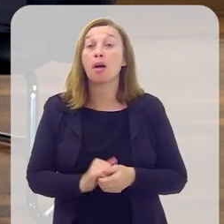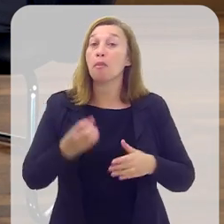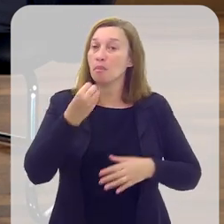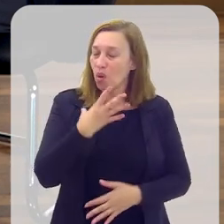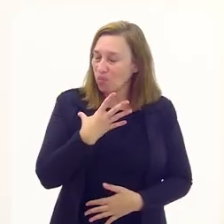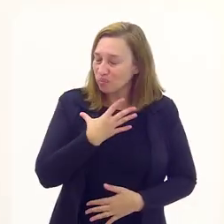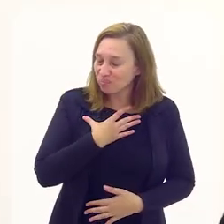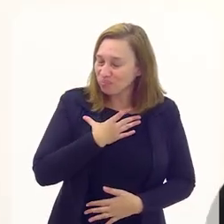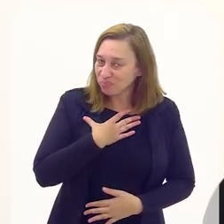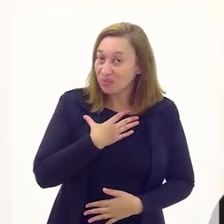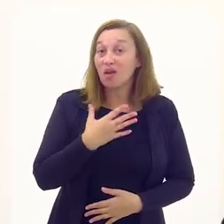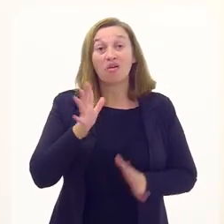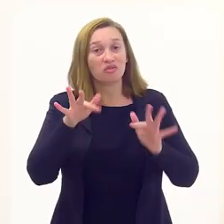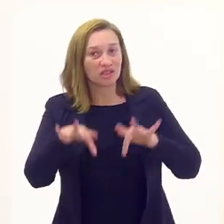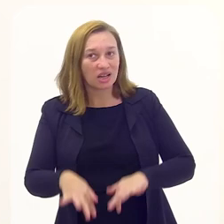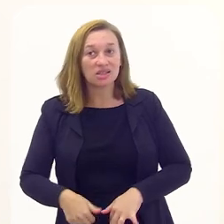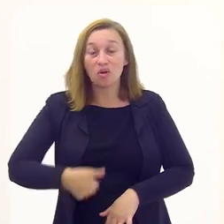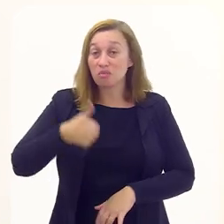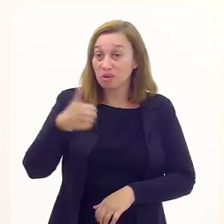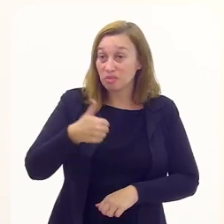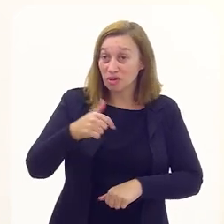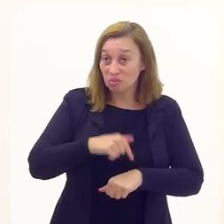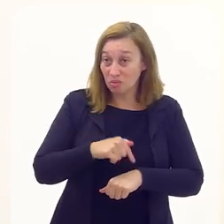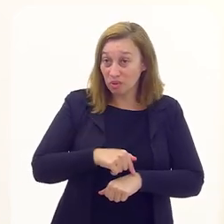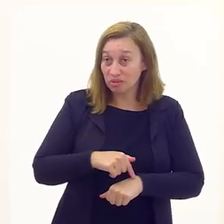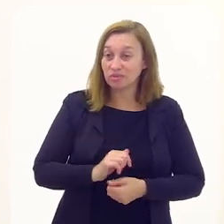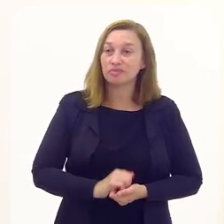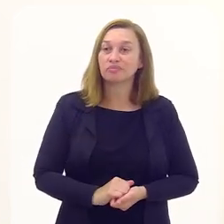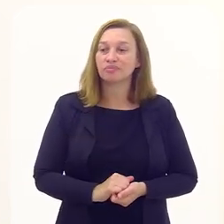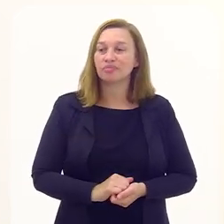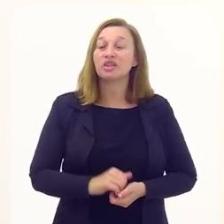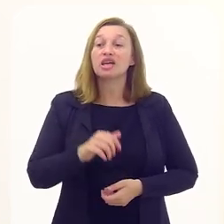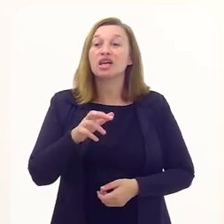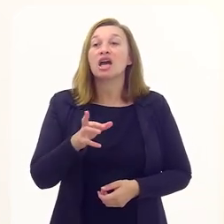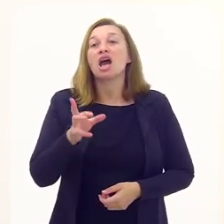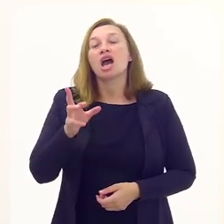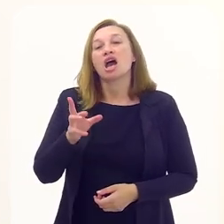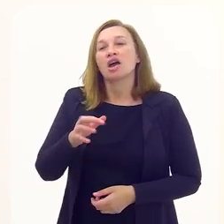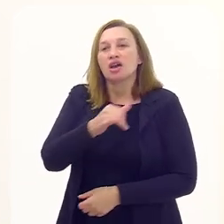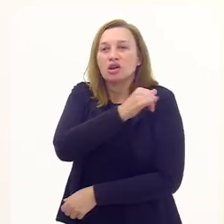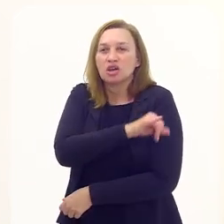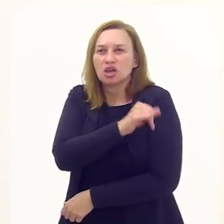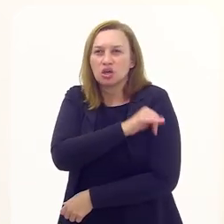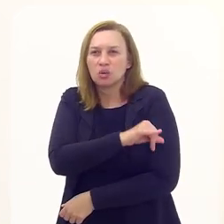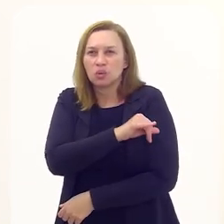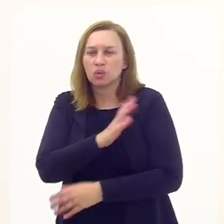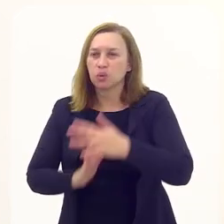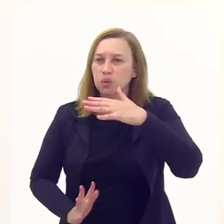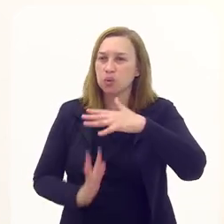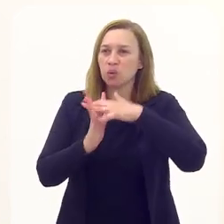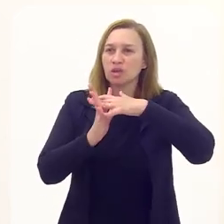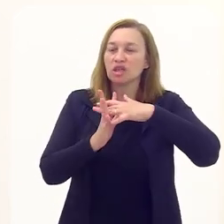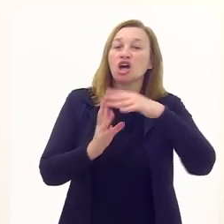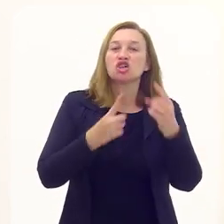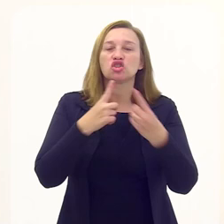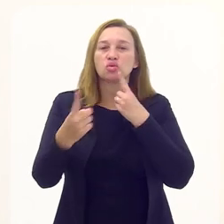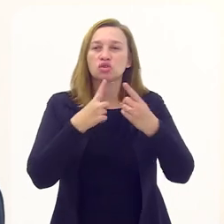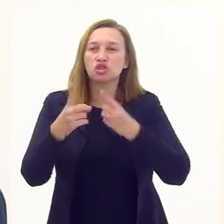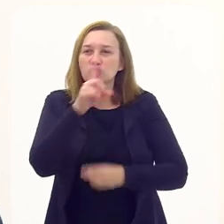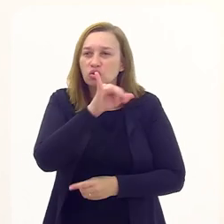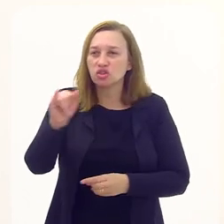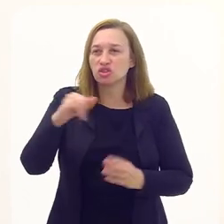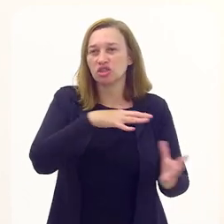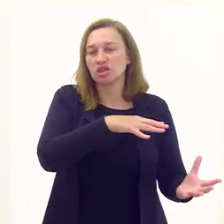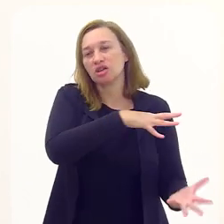democracia. Bom, nós vamos encerrar agora o primeiro bloco. Esse é o programa Rio Sem Fronteiras, que está discutindo o Dia